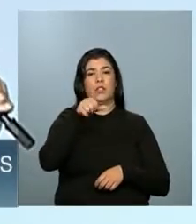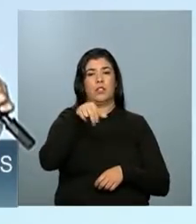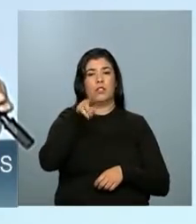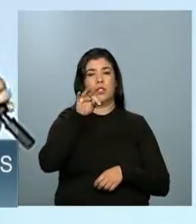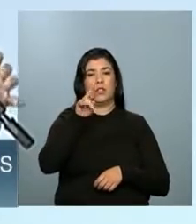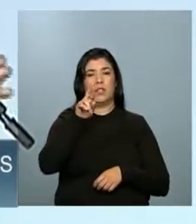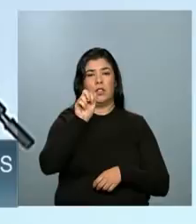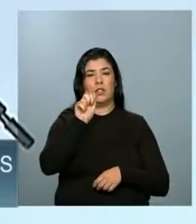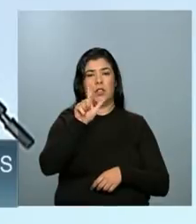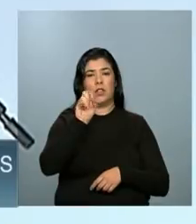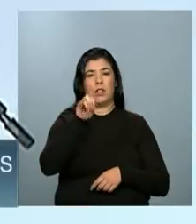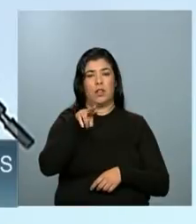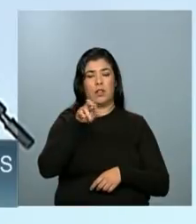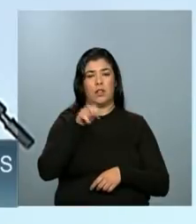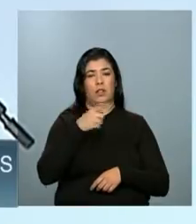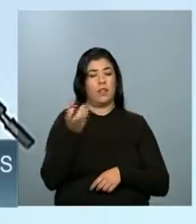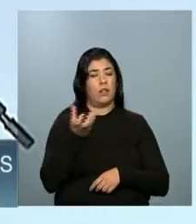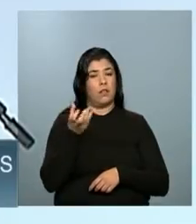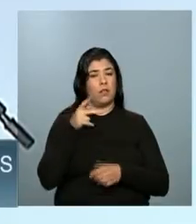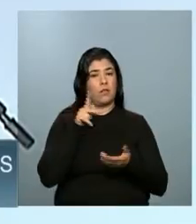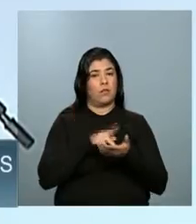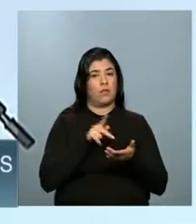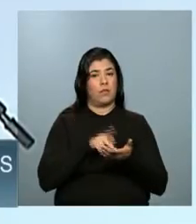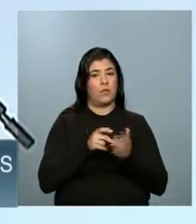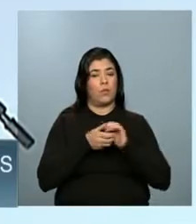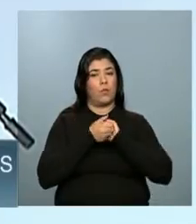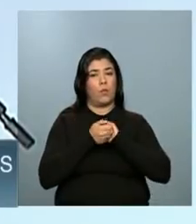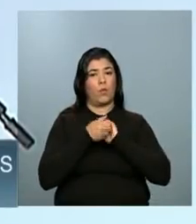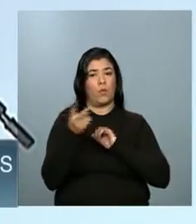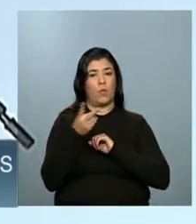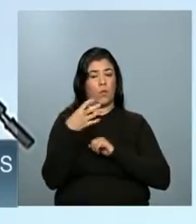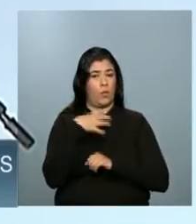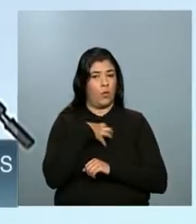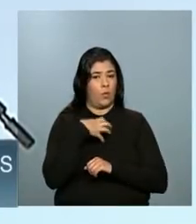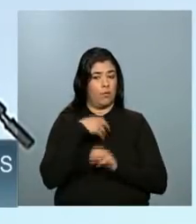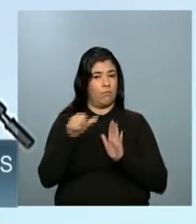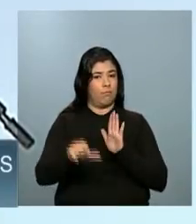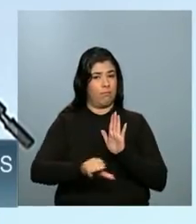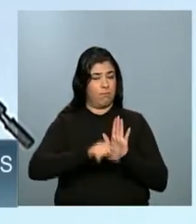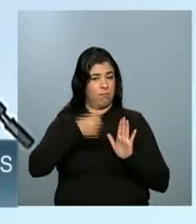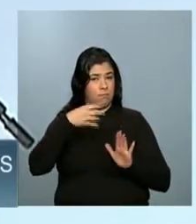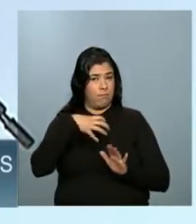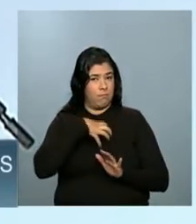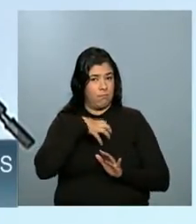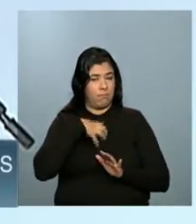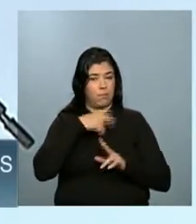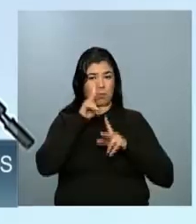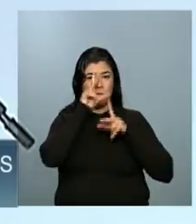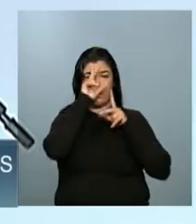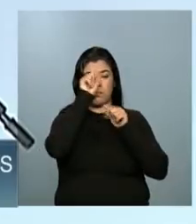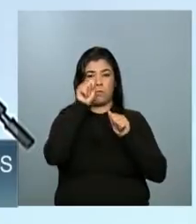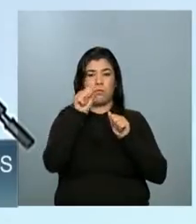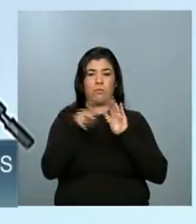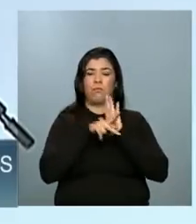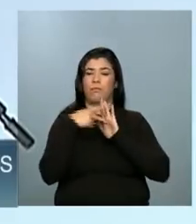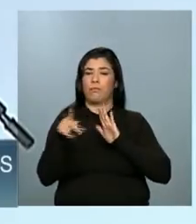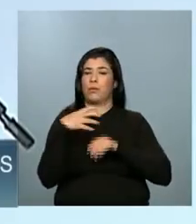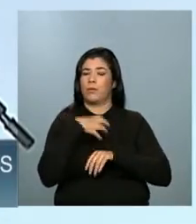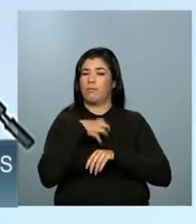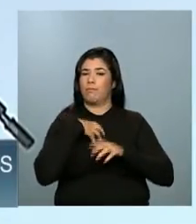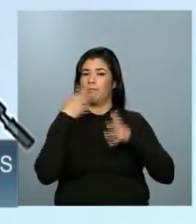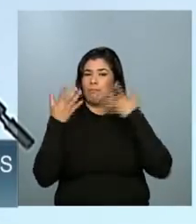eu quero apenas compartilhar com vocês dois sentimentos. Primeiro, sentimento muito forte de alegria